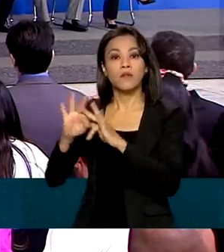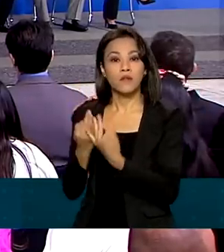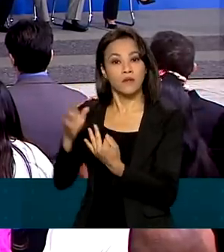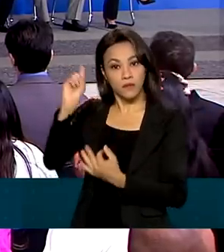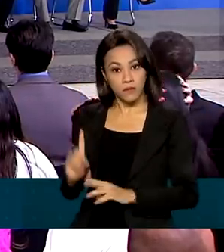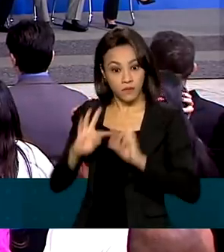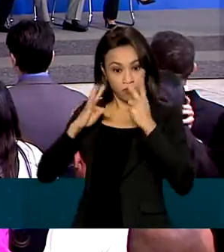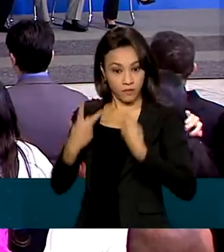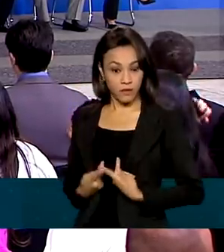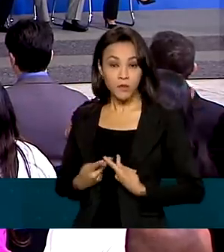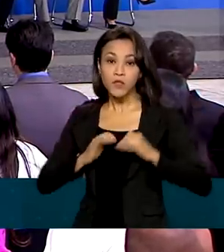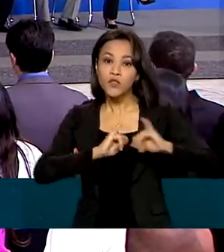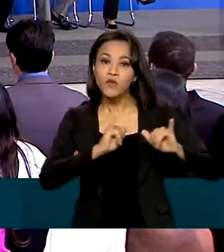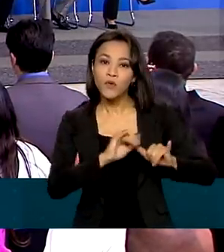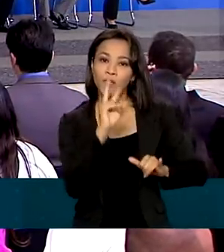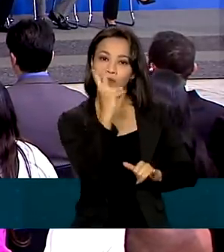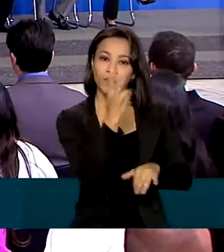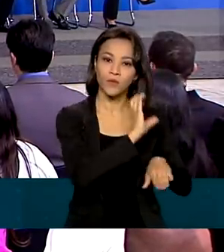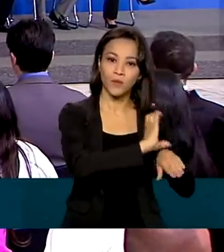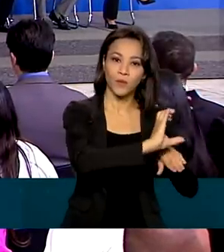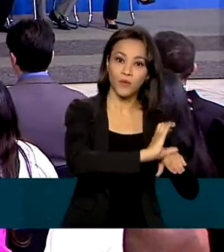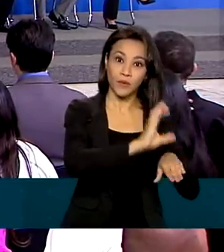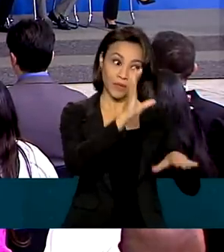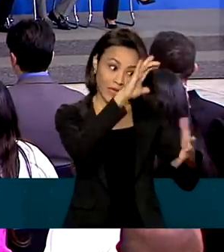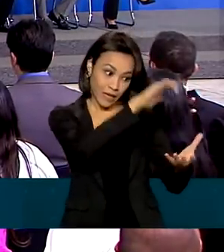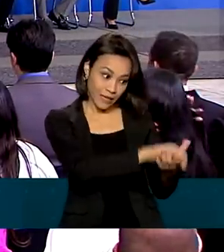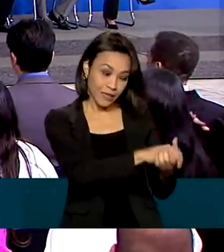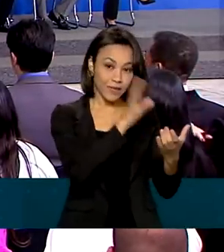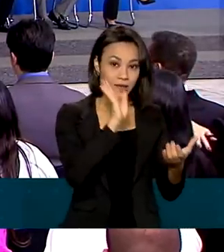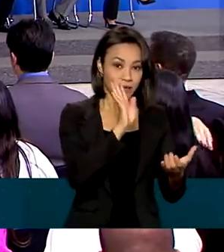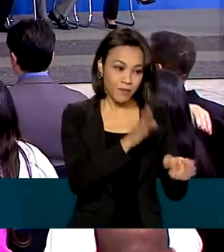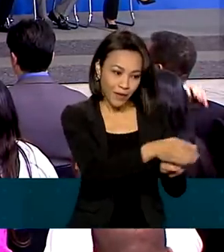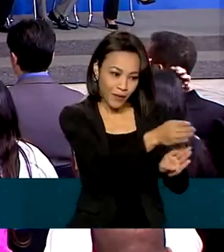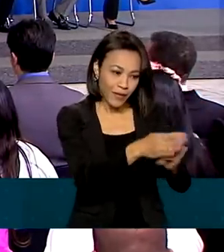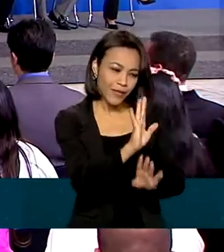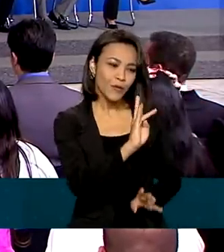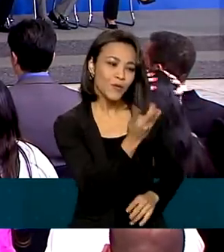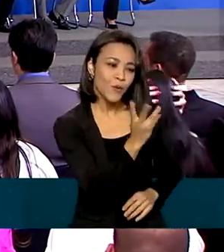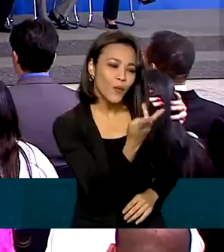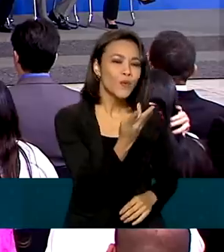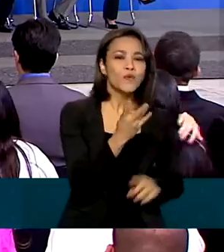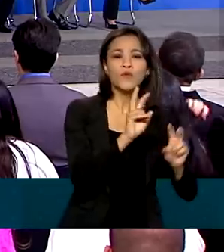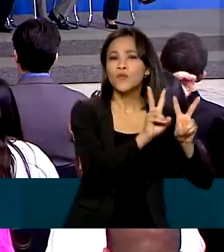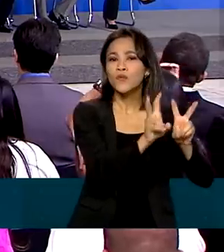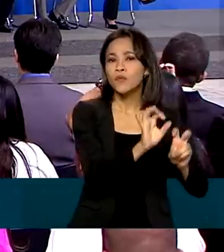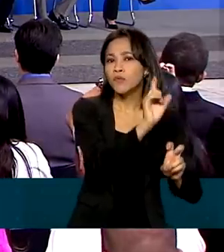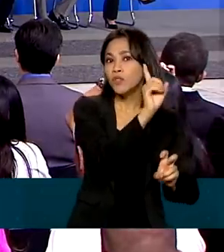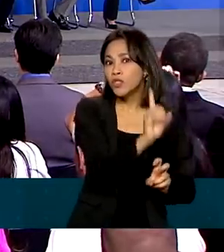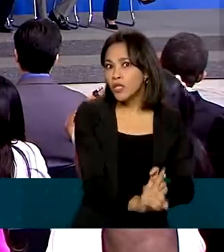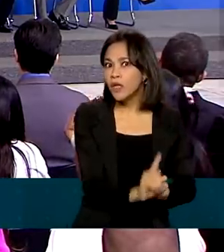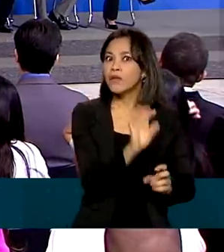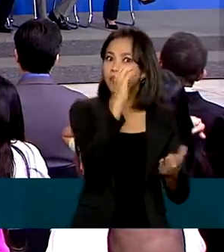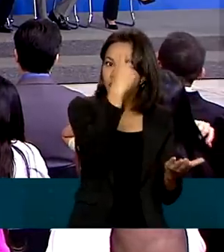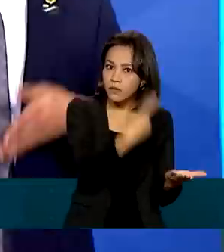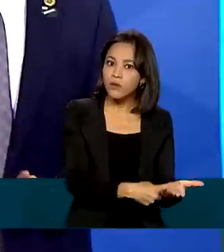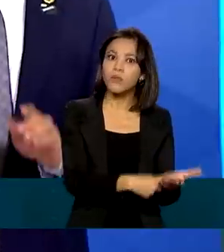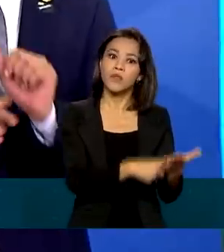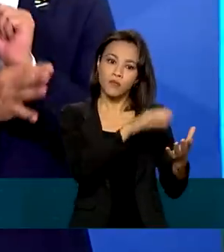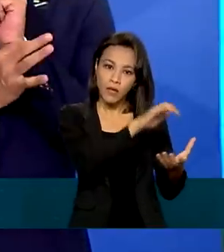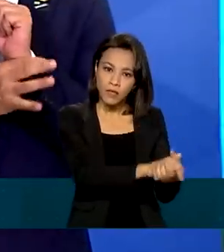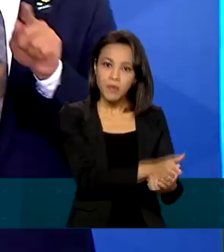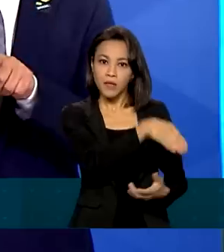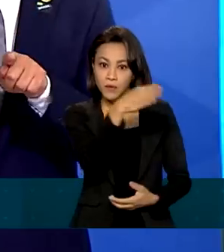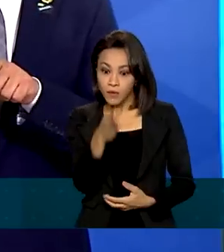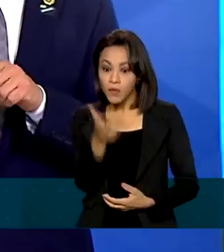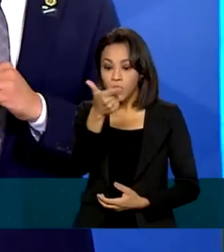Humanos lançou dois cursos. O Casar é Legal para orientar os noivos sobre direitos e deveres em um casamento civil e o